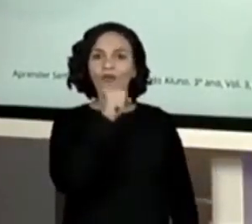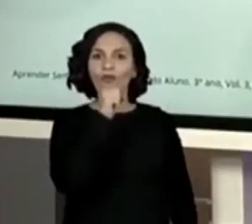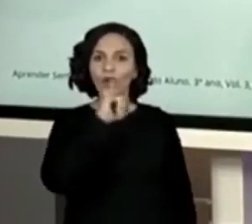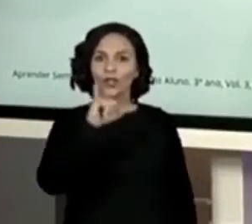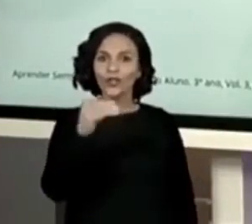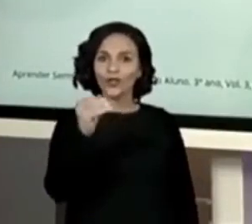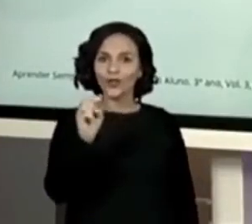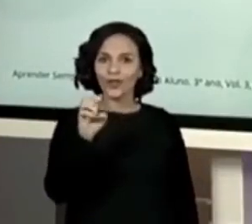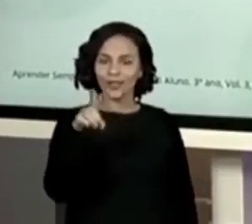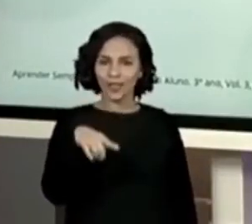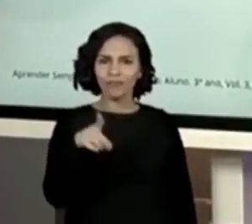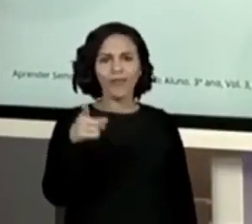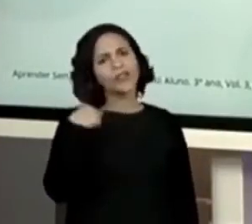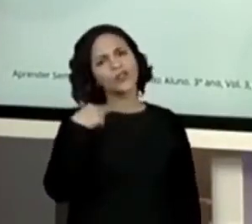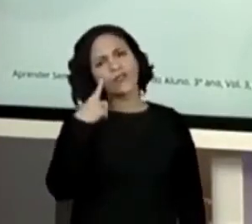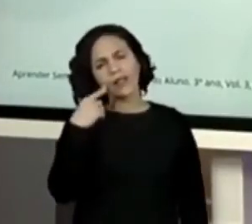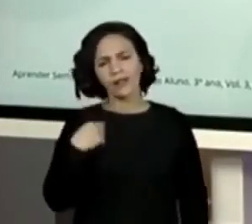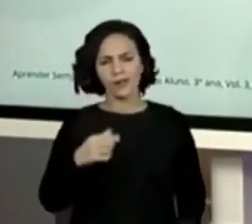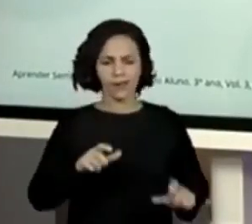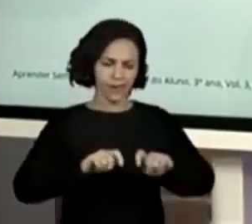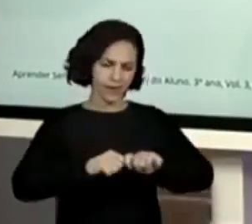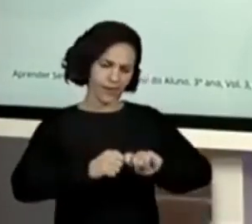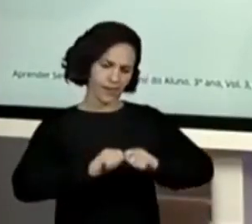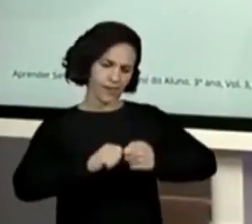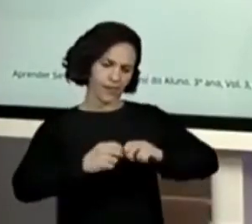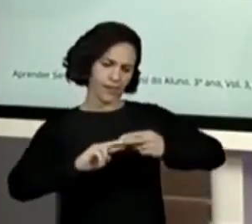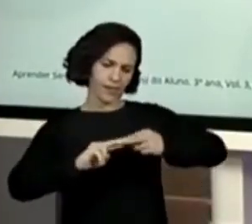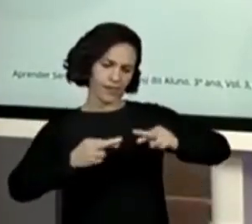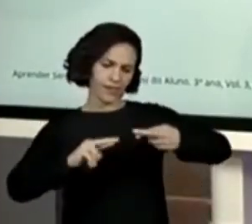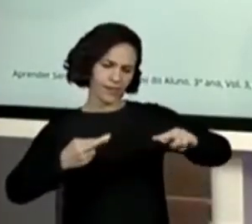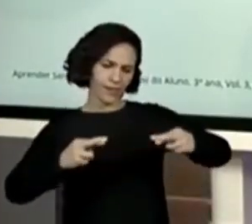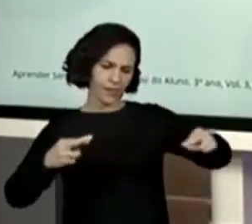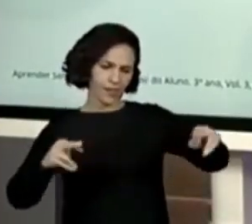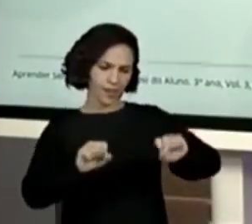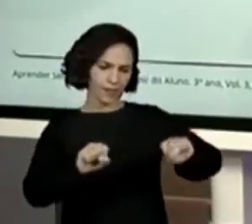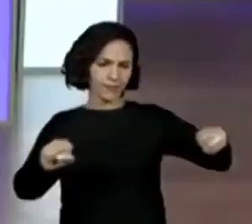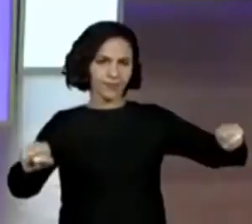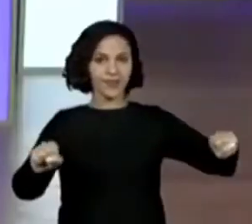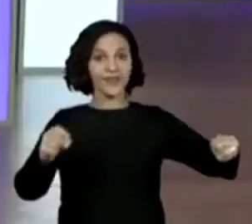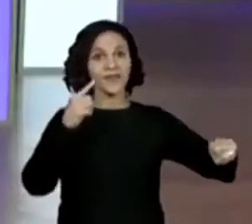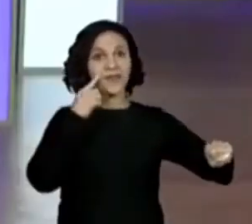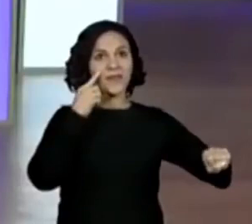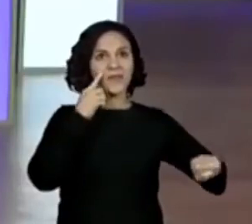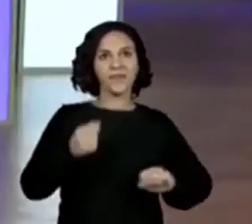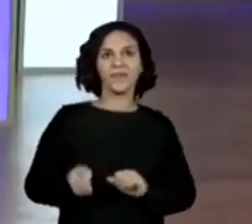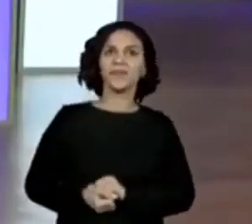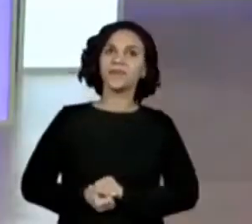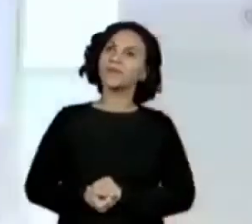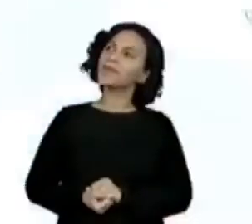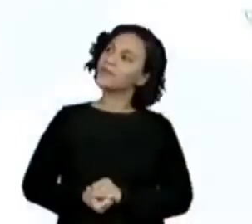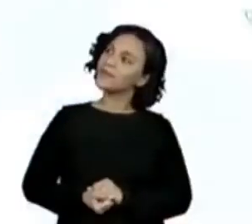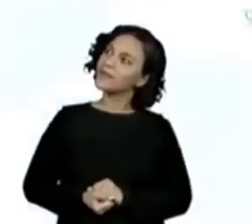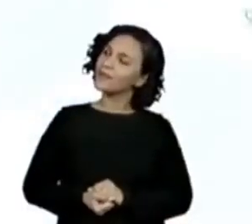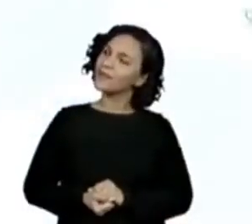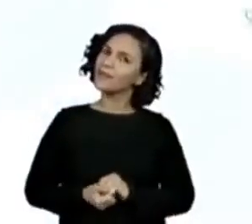E as esticou, tá bom? Vamos dar uma olhadinha nas cordas. Olha lá,